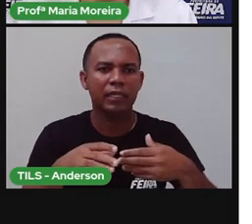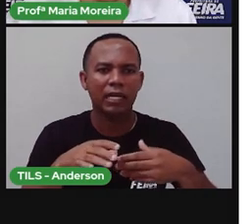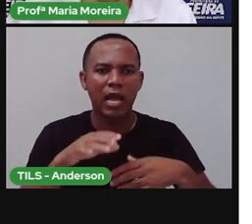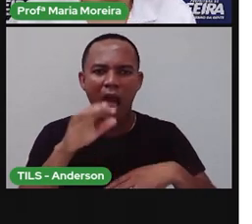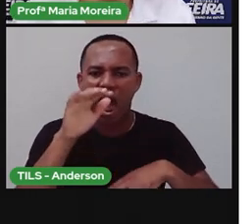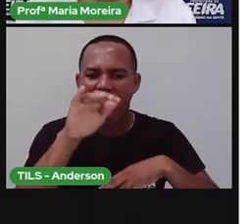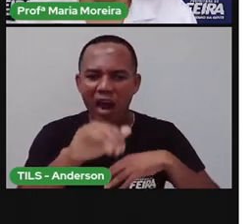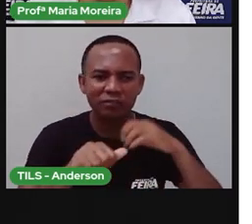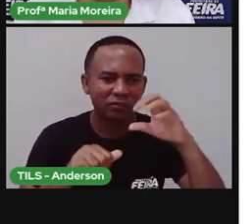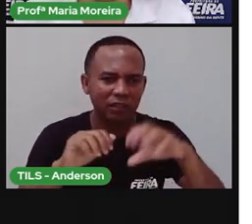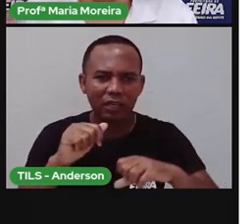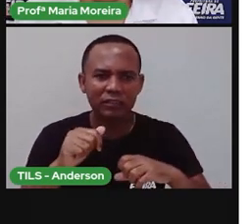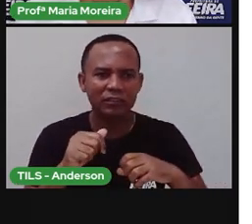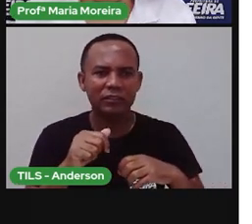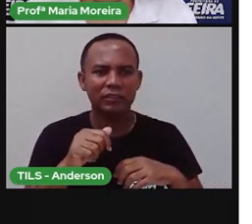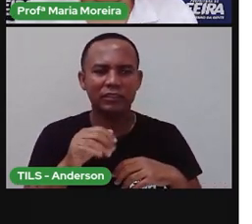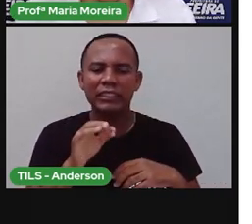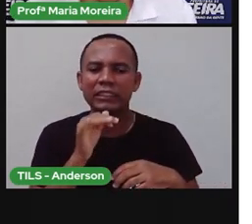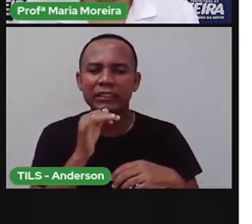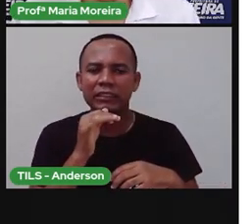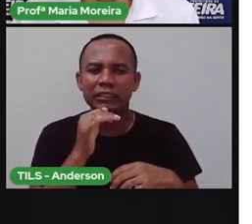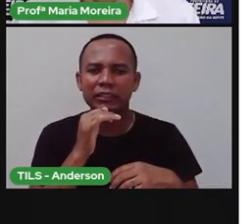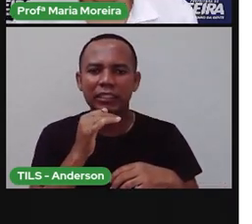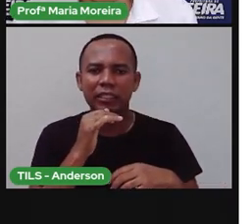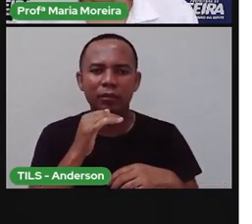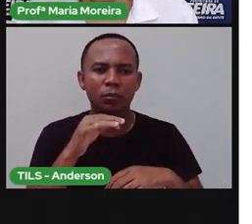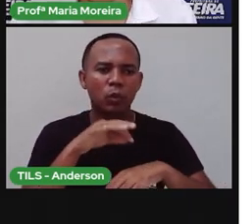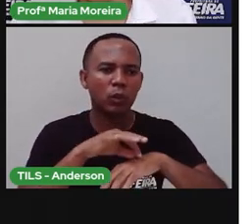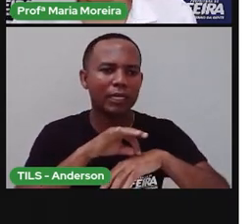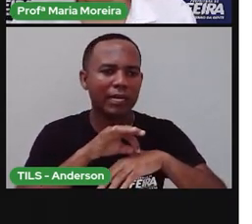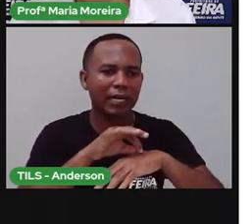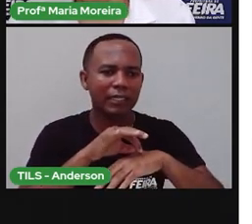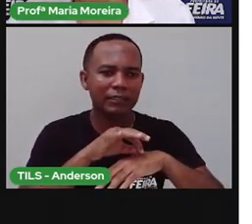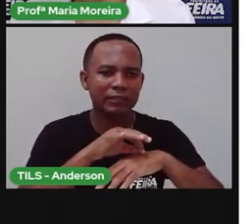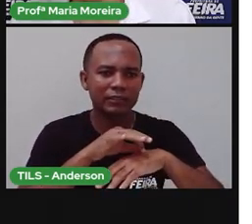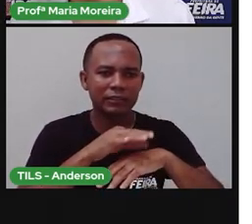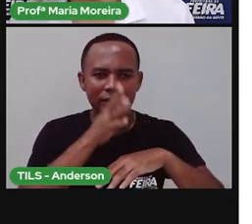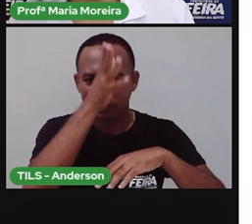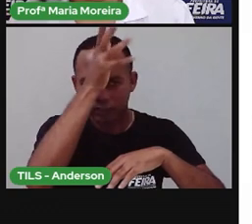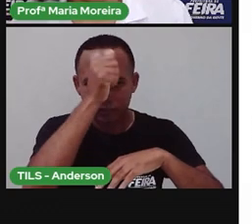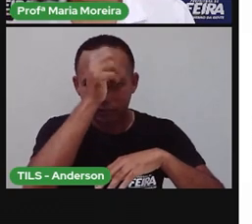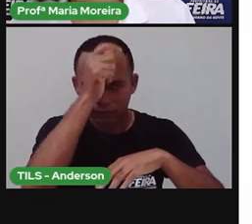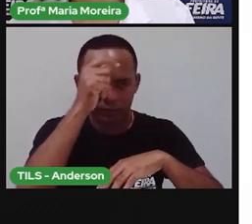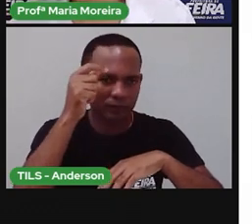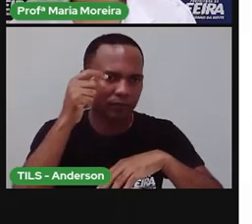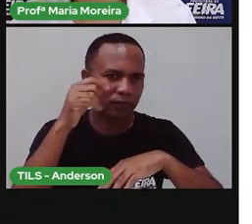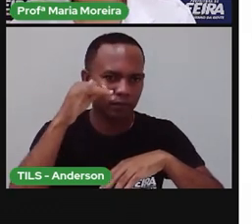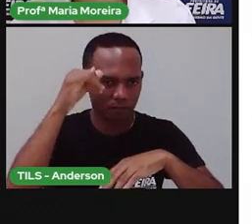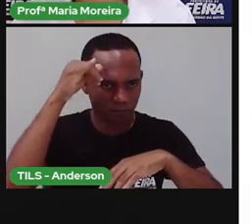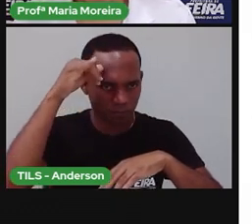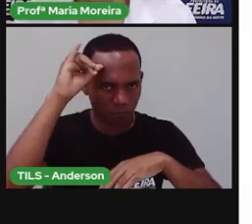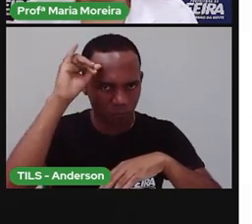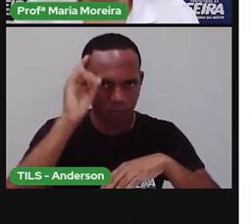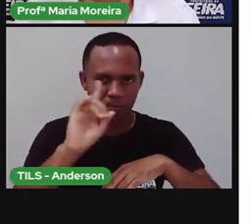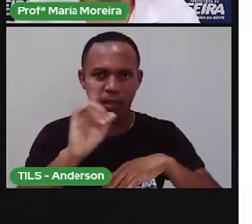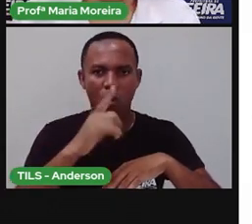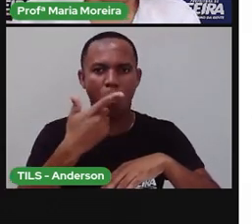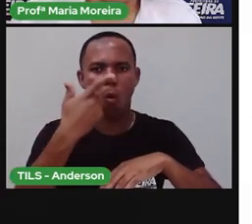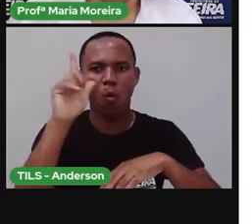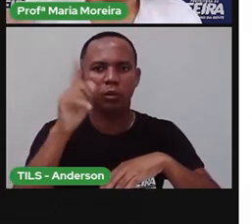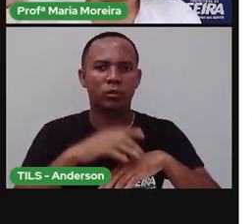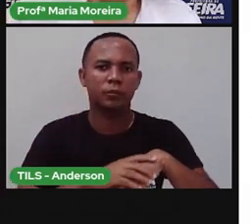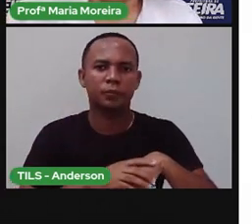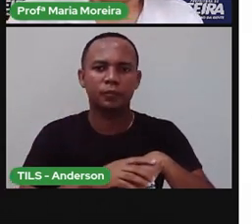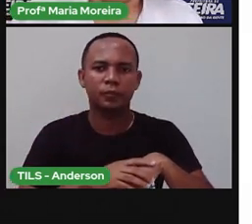de carne, como galinha, boi, não. Carnívoro porque a aranha, ela come outros insetos. Certo? A